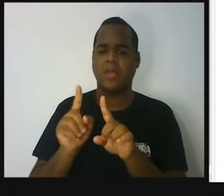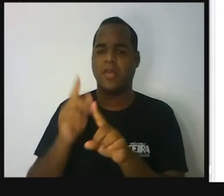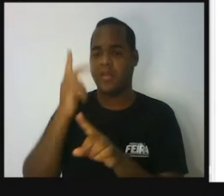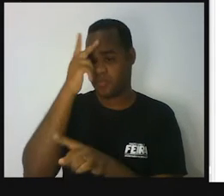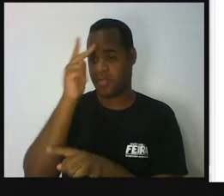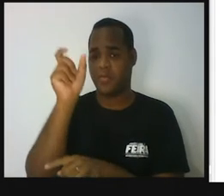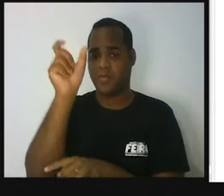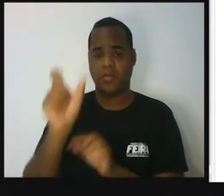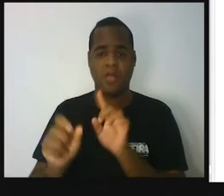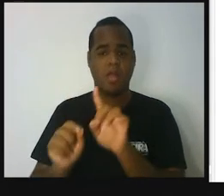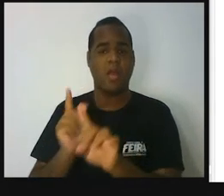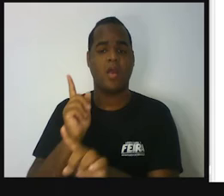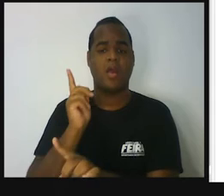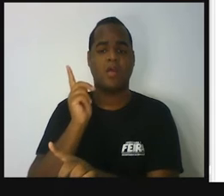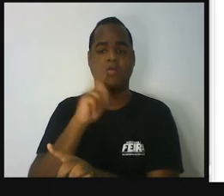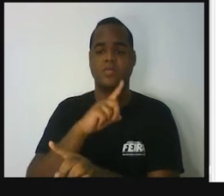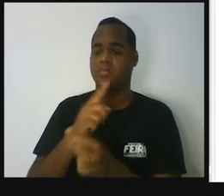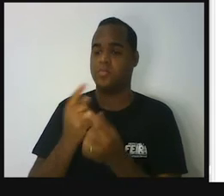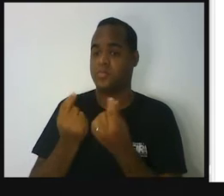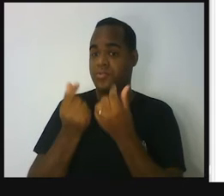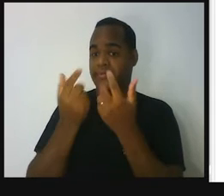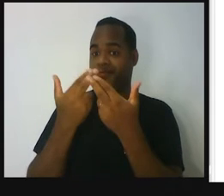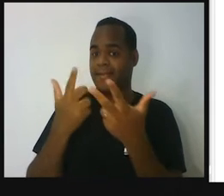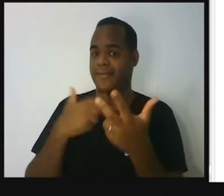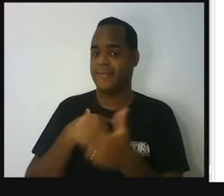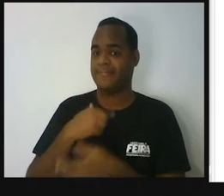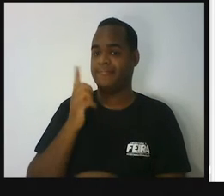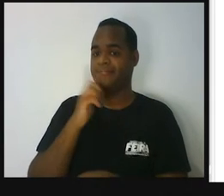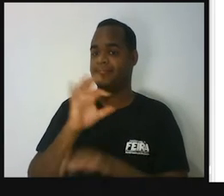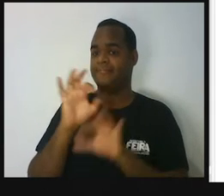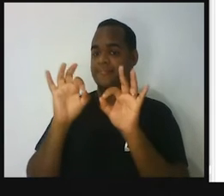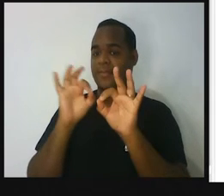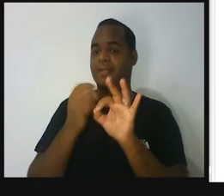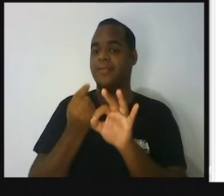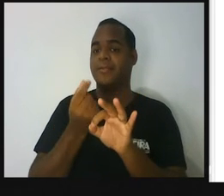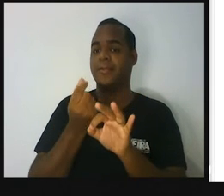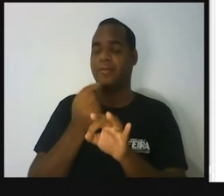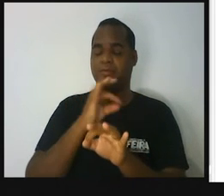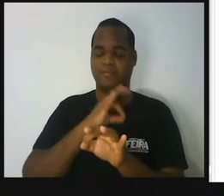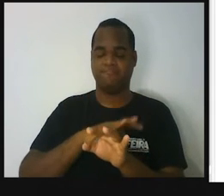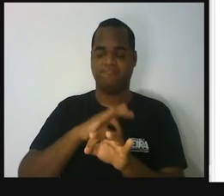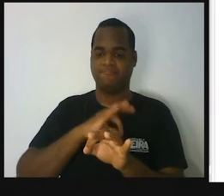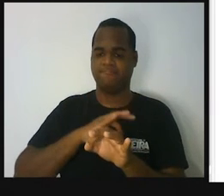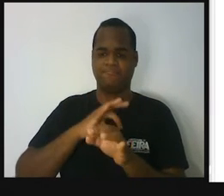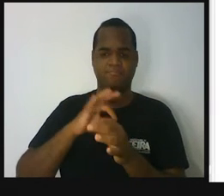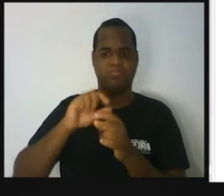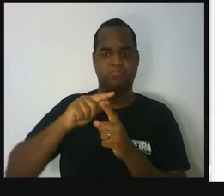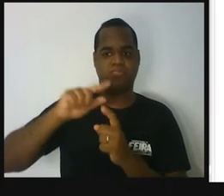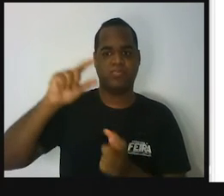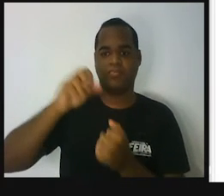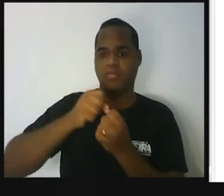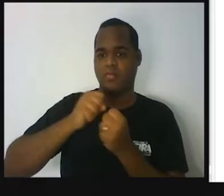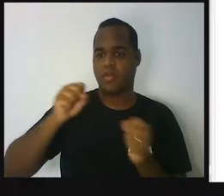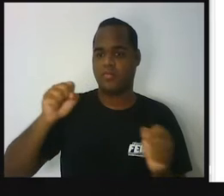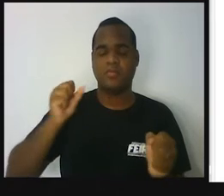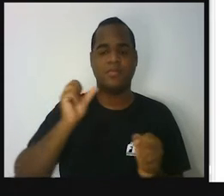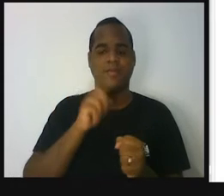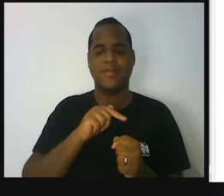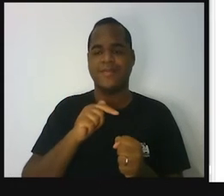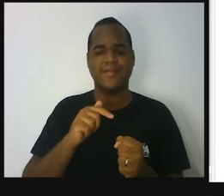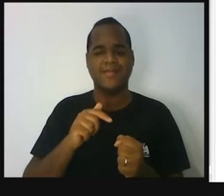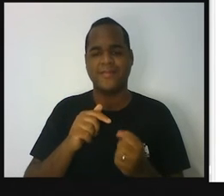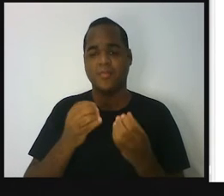ganhar sozinha o prêmio da Mega Sena? Qual a chance? Isso é probabilidade.